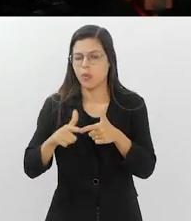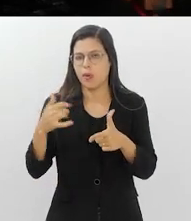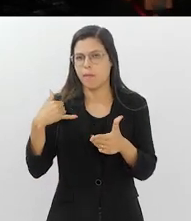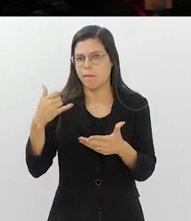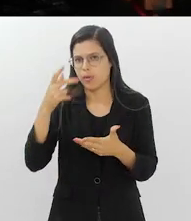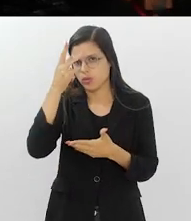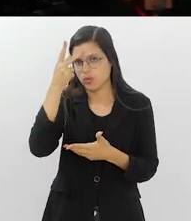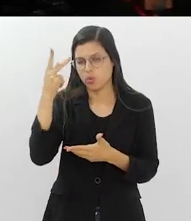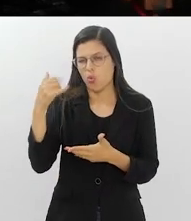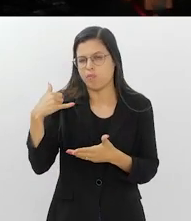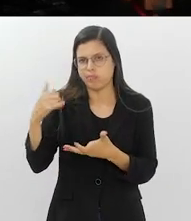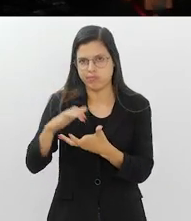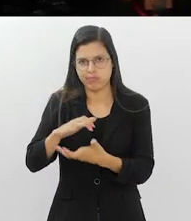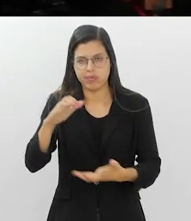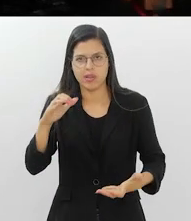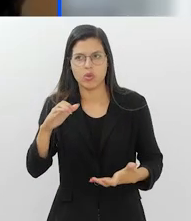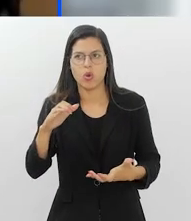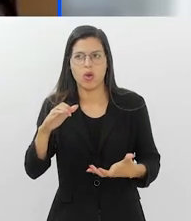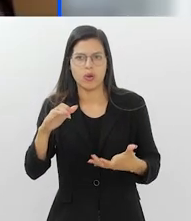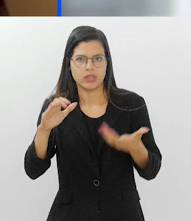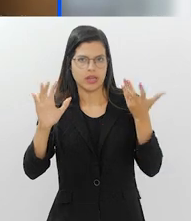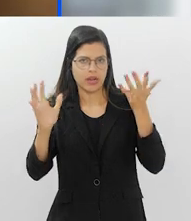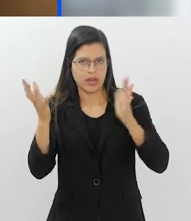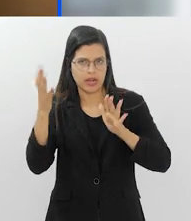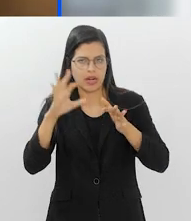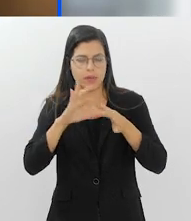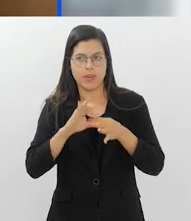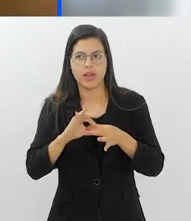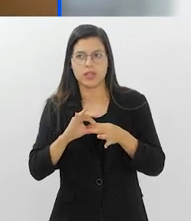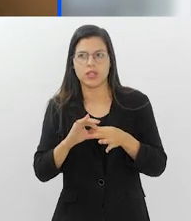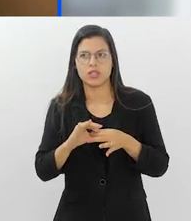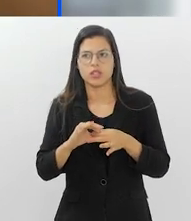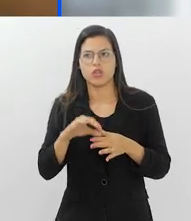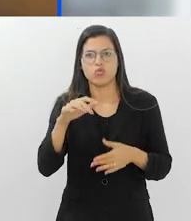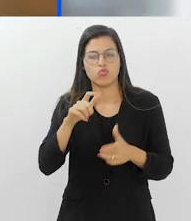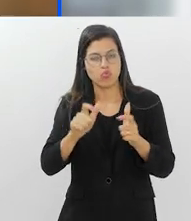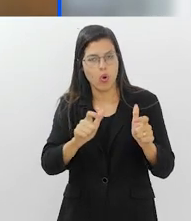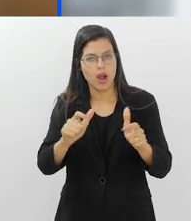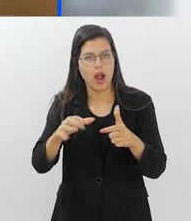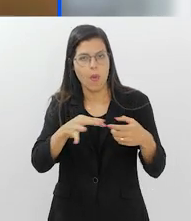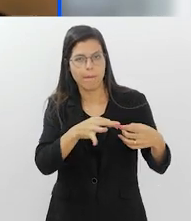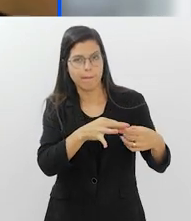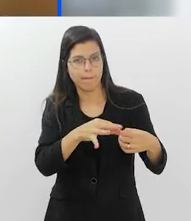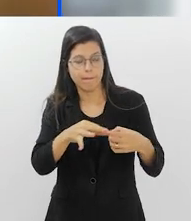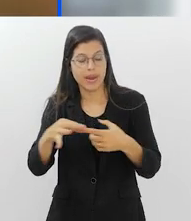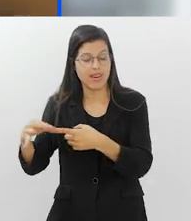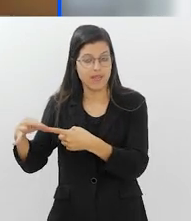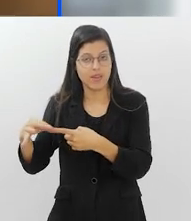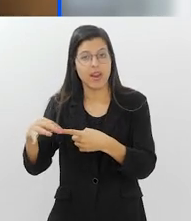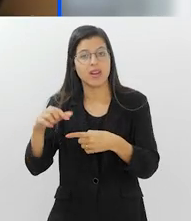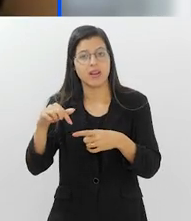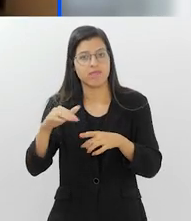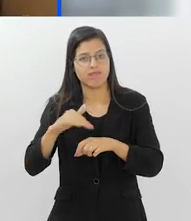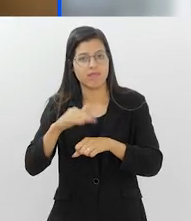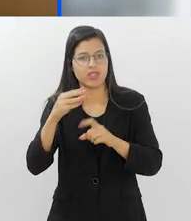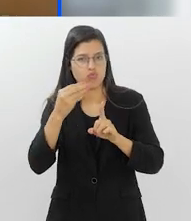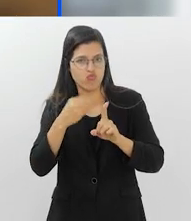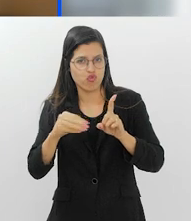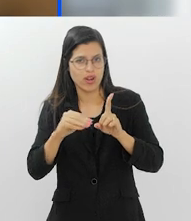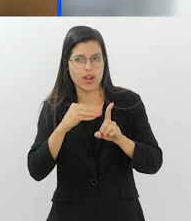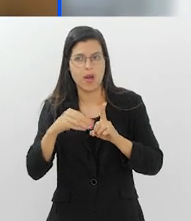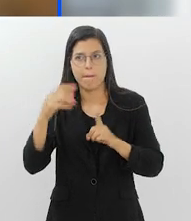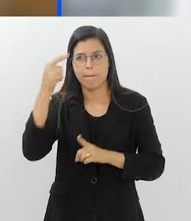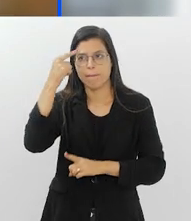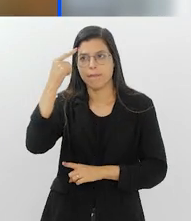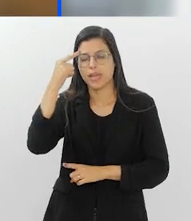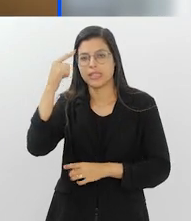climáticos? Sim, com certeza. As regiões mais periféricas são mais vulneráveis, né? Então, quando